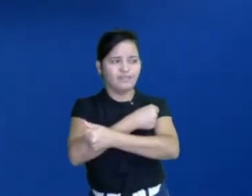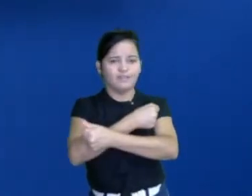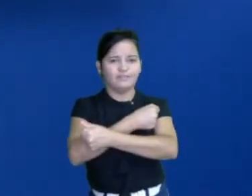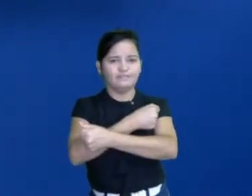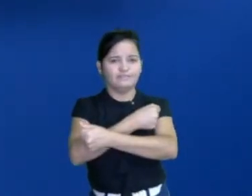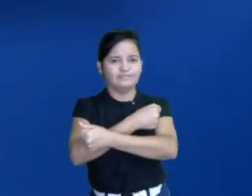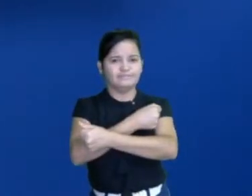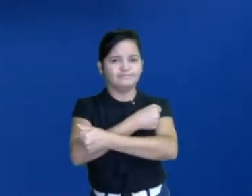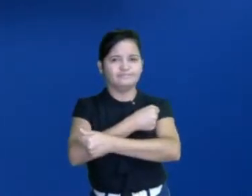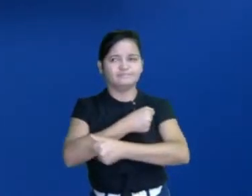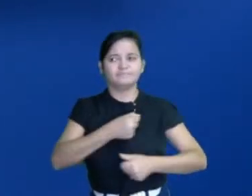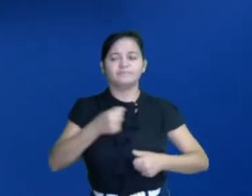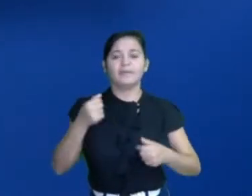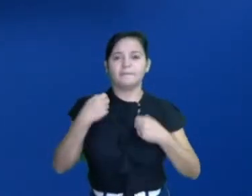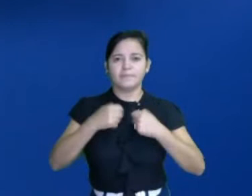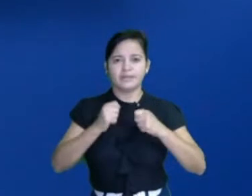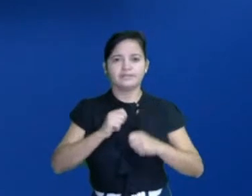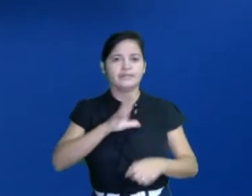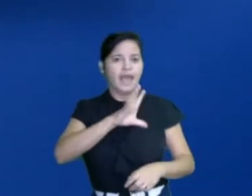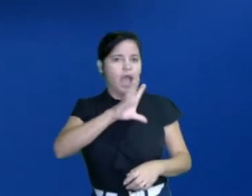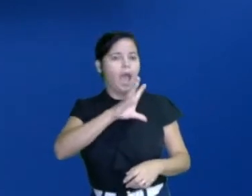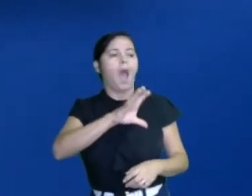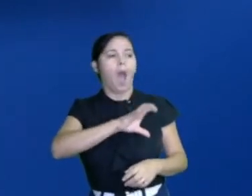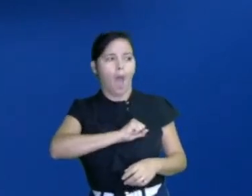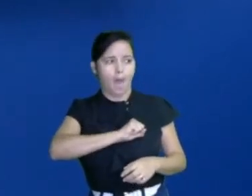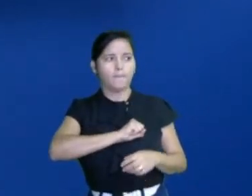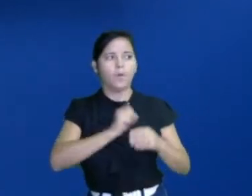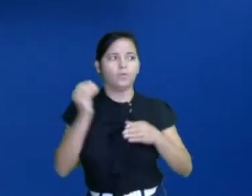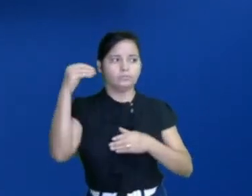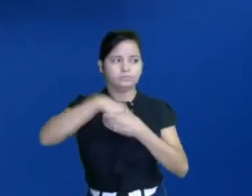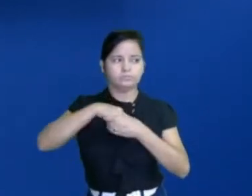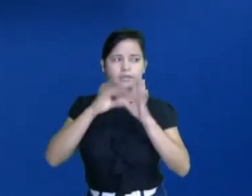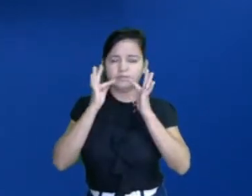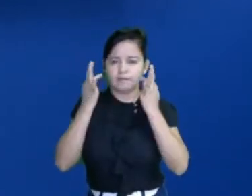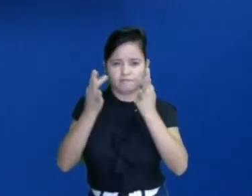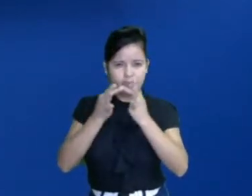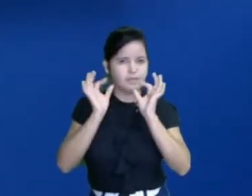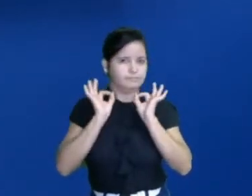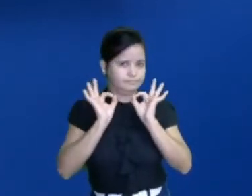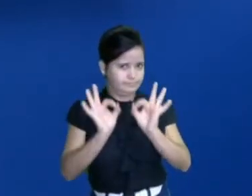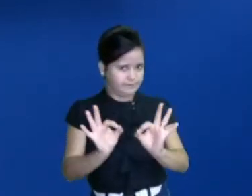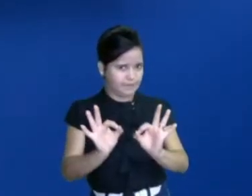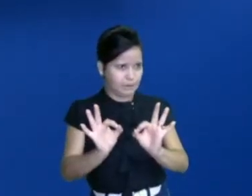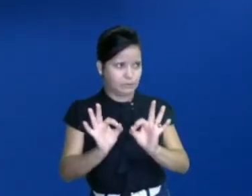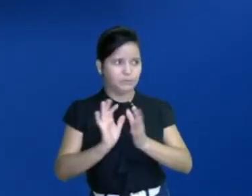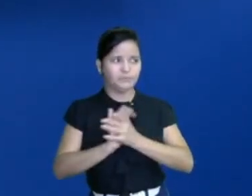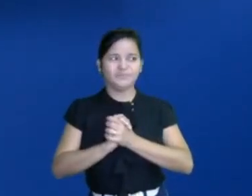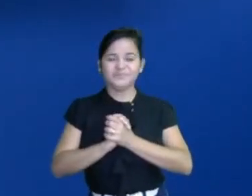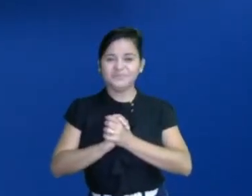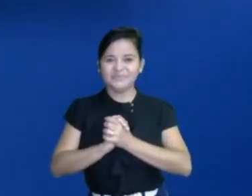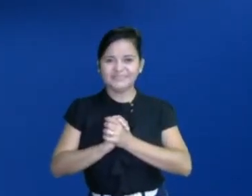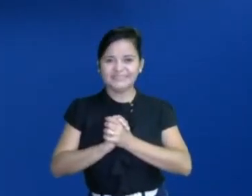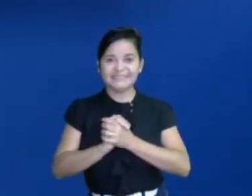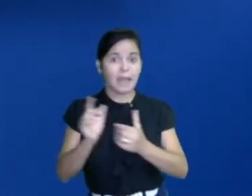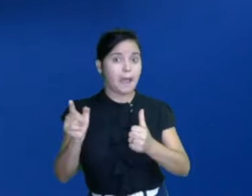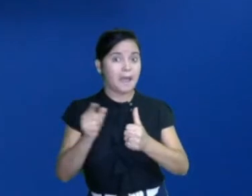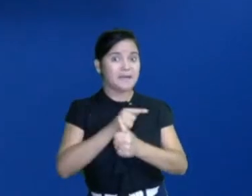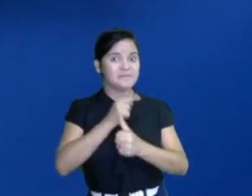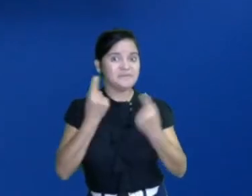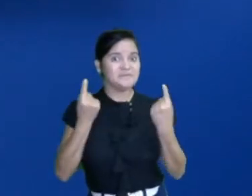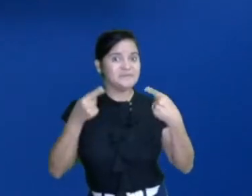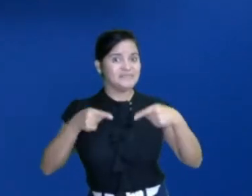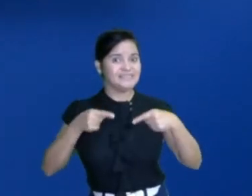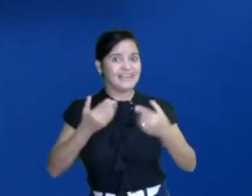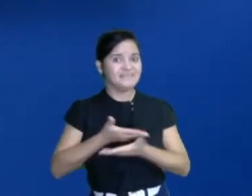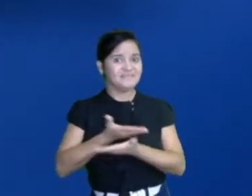que, ó, sempre cultivar o amor dentro de nossa família. Tá certo? E, primeiro desafio que eu vou dar aqui pra